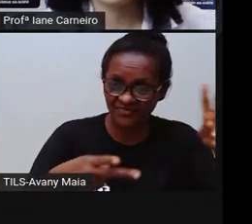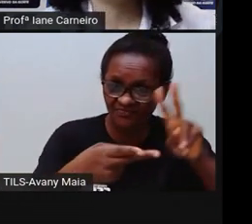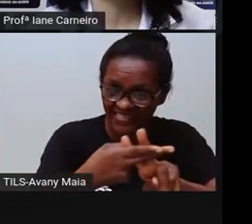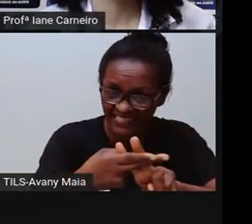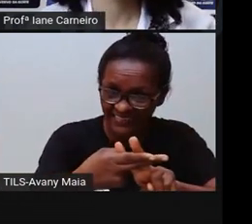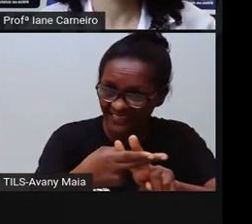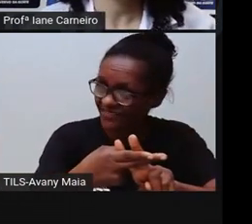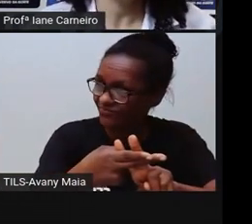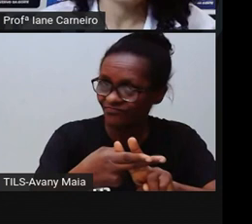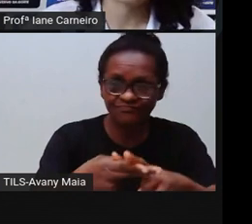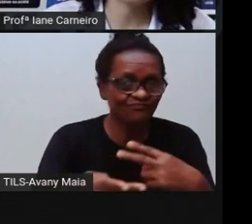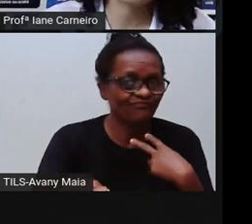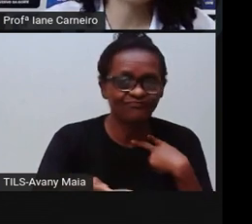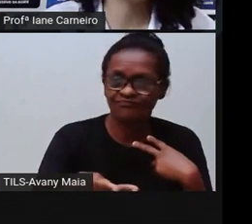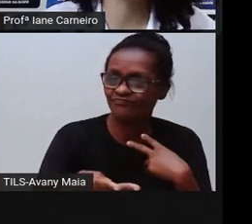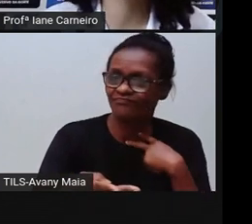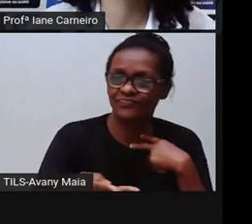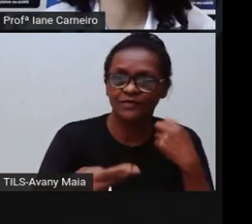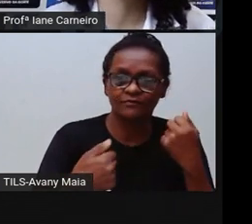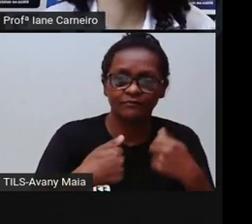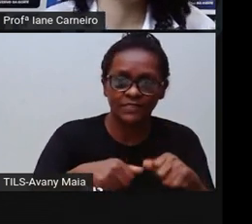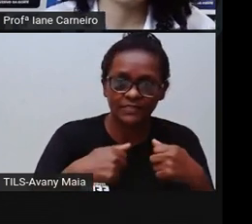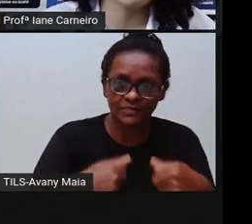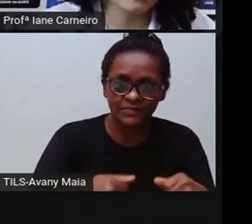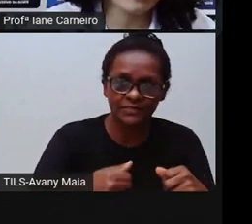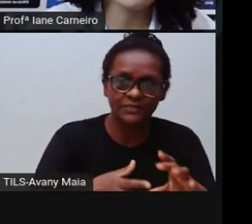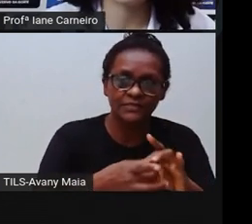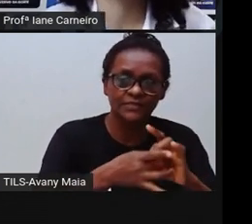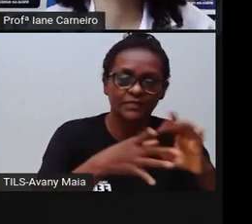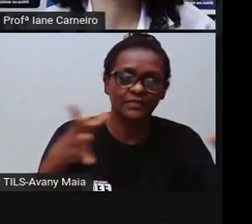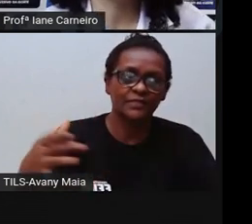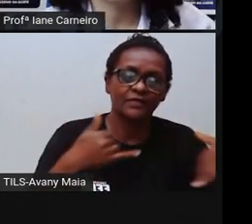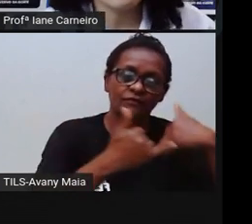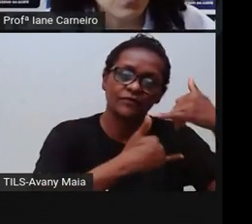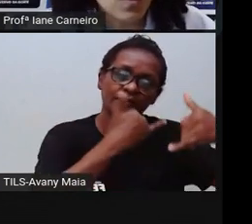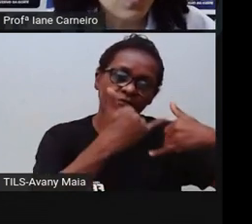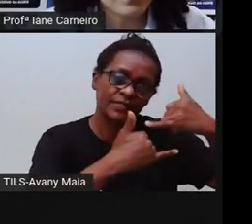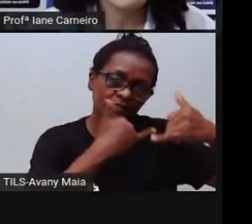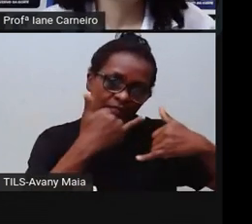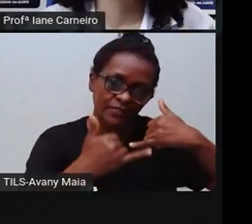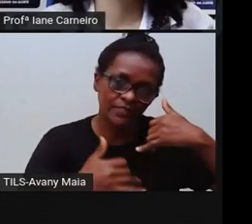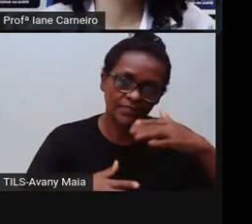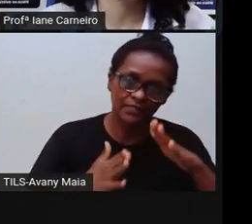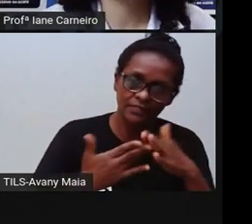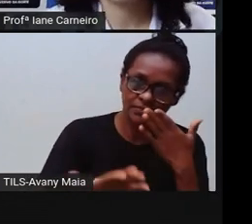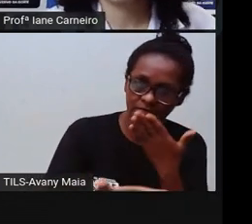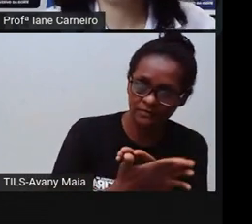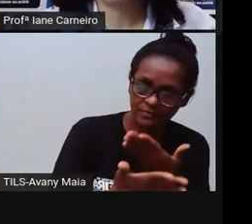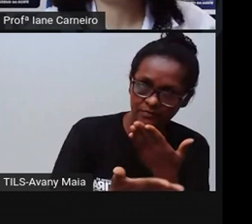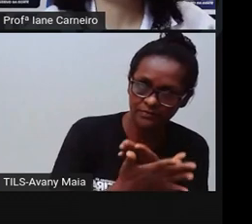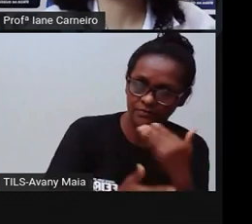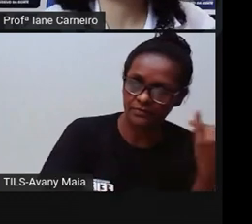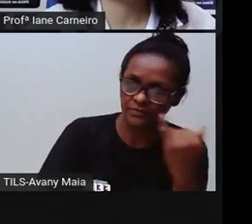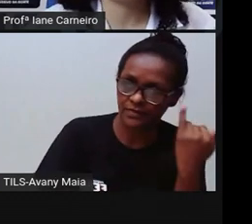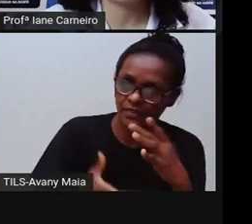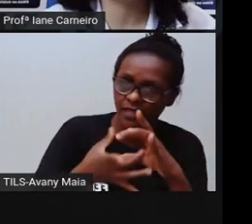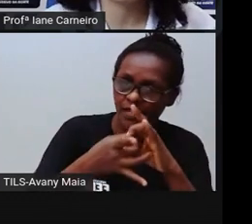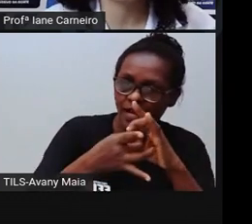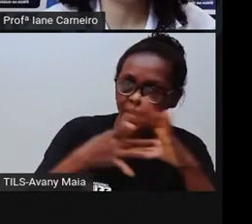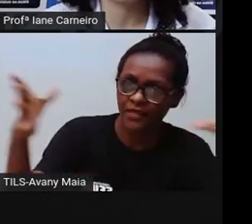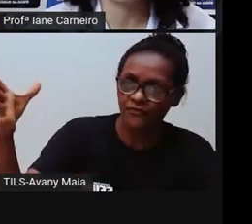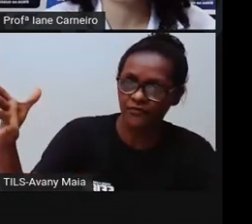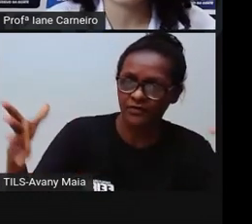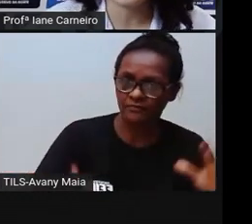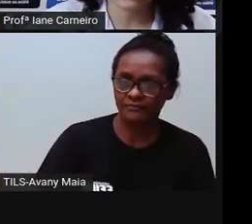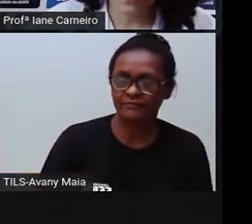casa. Ela precisa ter momentos de lazer, ela precisa ir para a escola, né? E ela precisa ter essa liberdade